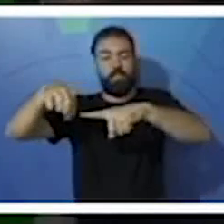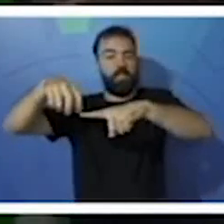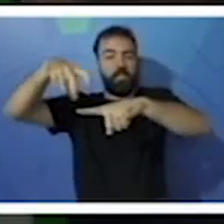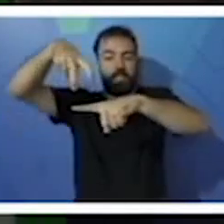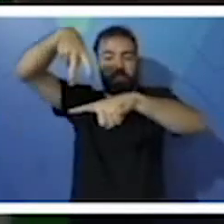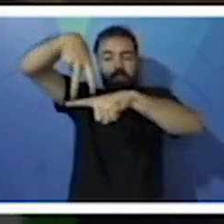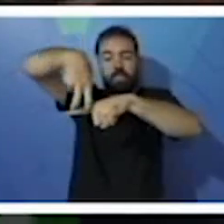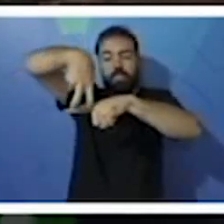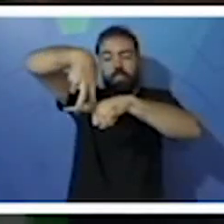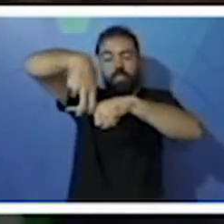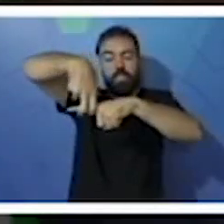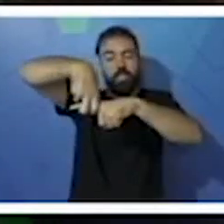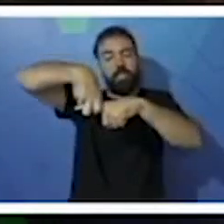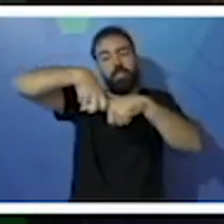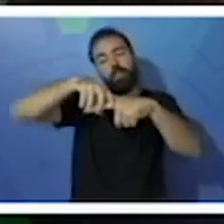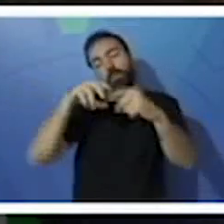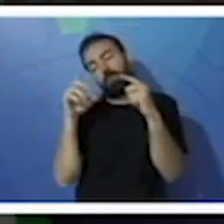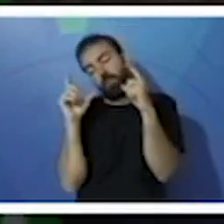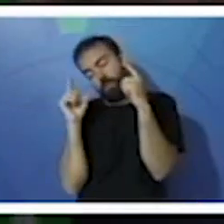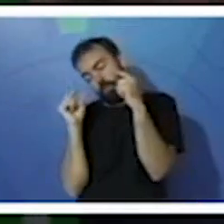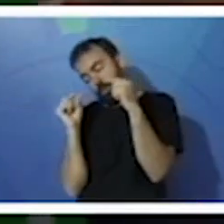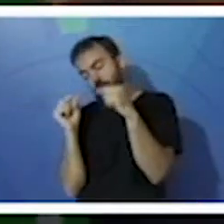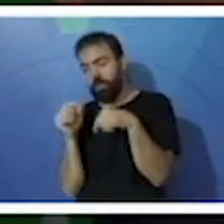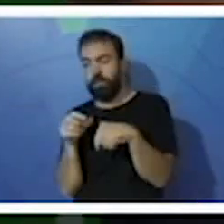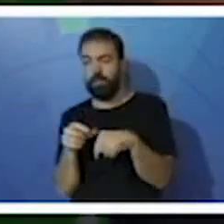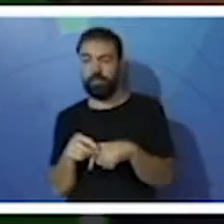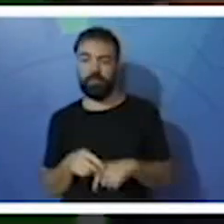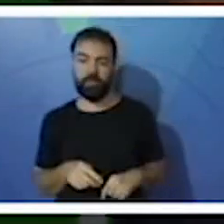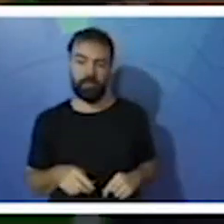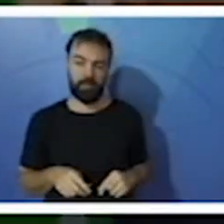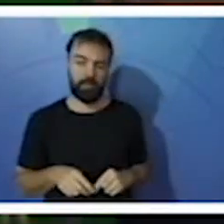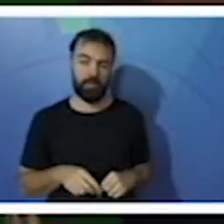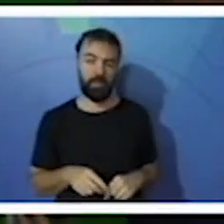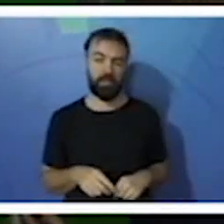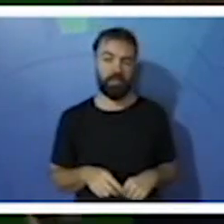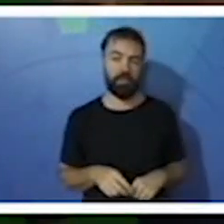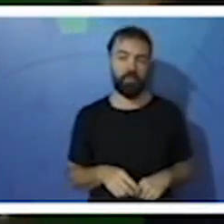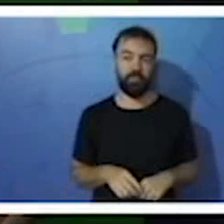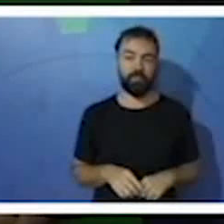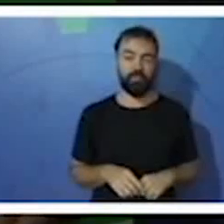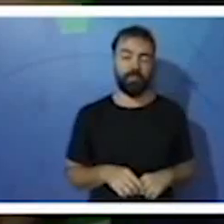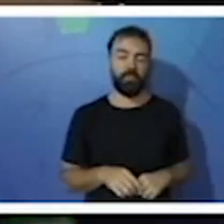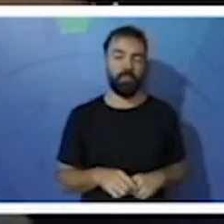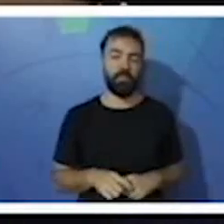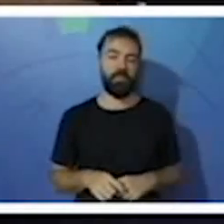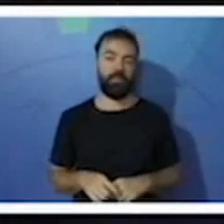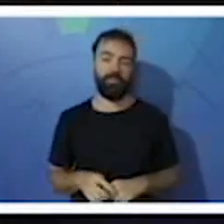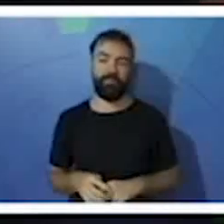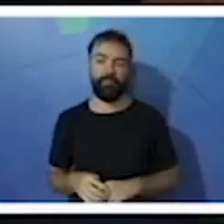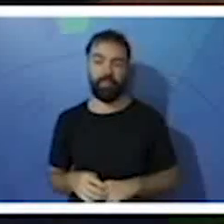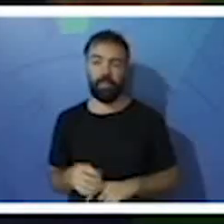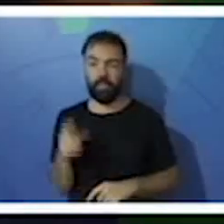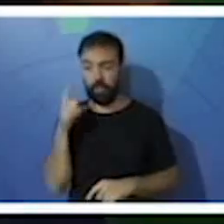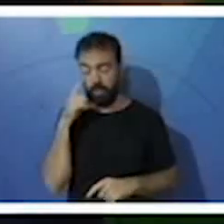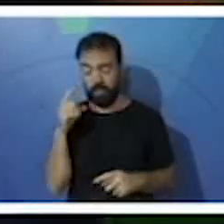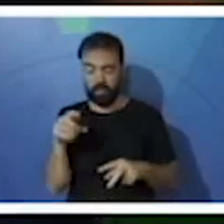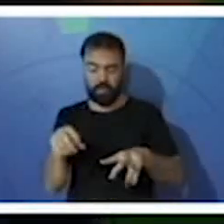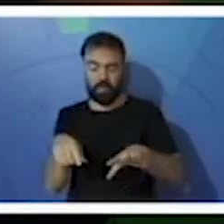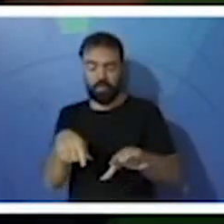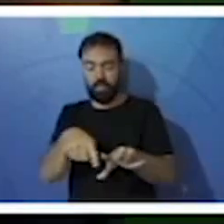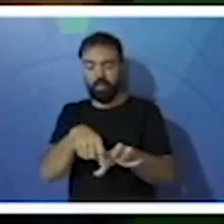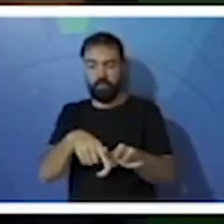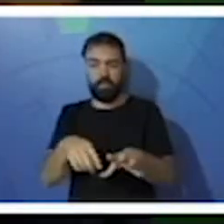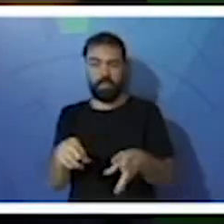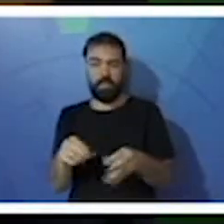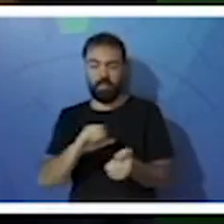pousa lá, que ela dorme, né? Que ela fica naquele, naquela varinha, tá? Então, vocês viram que os pés também são